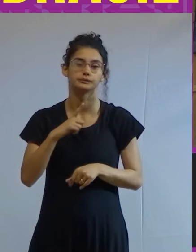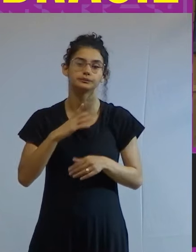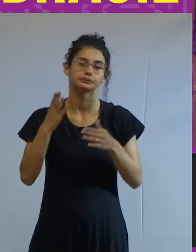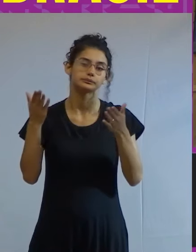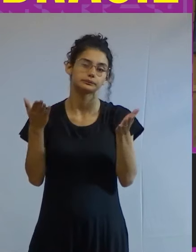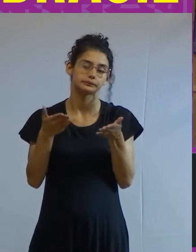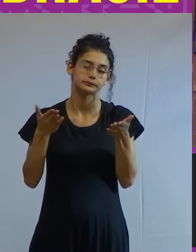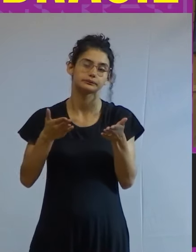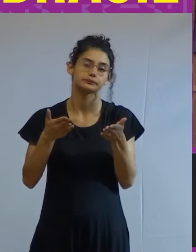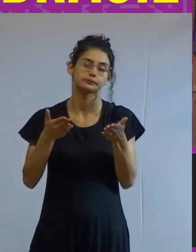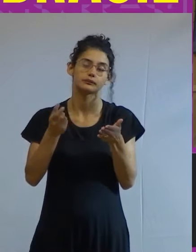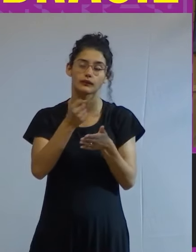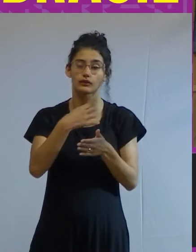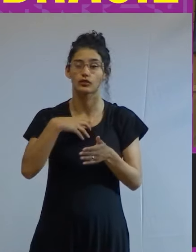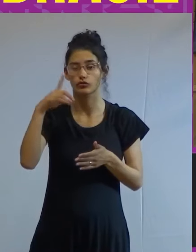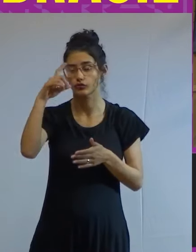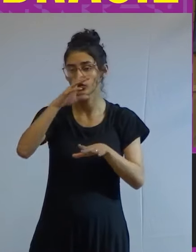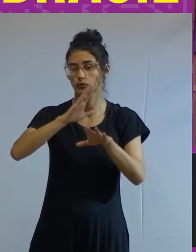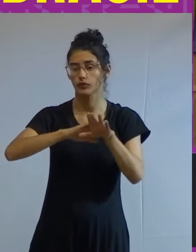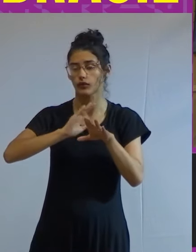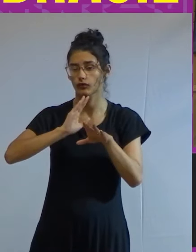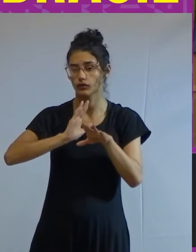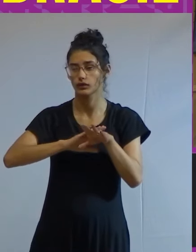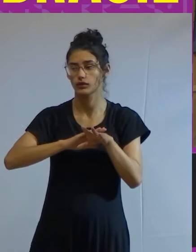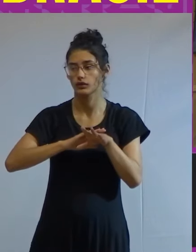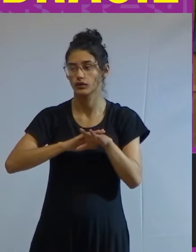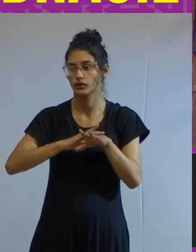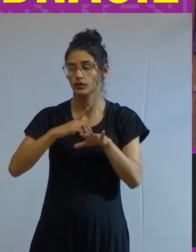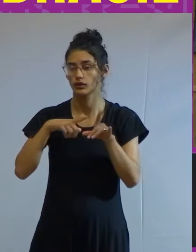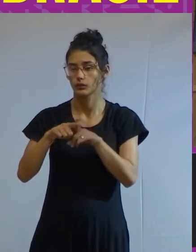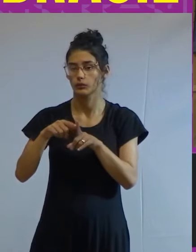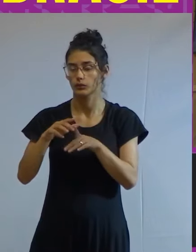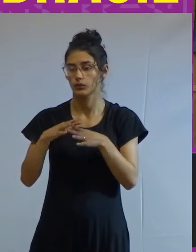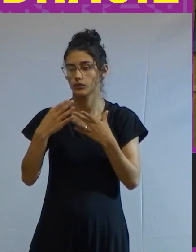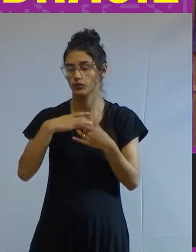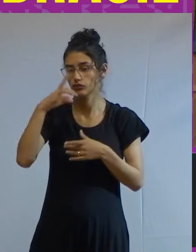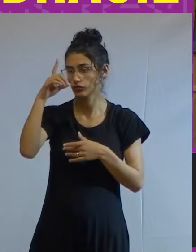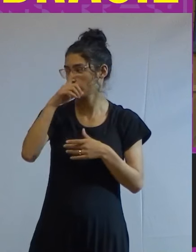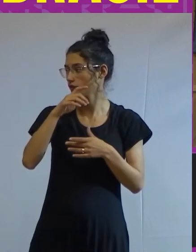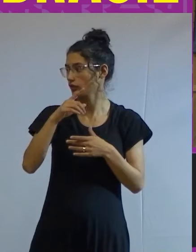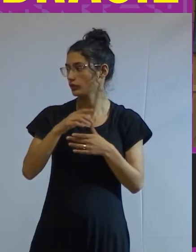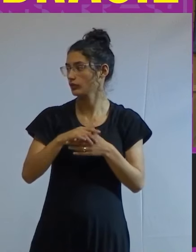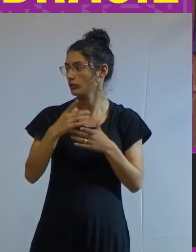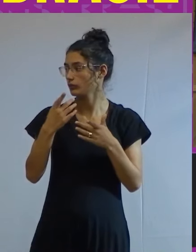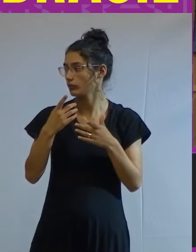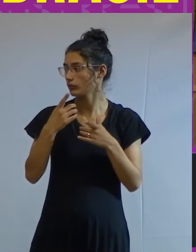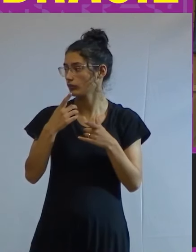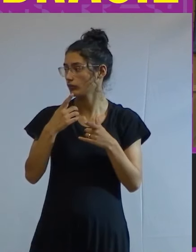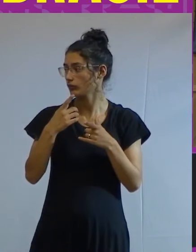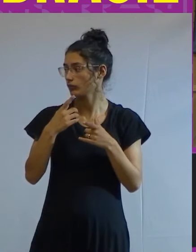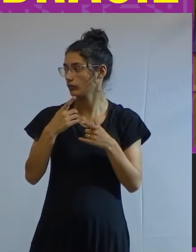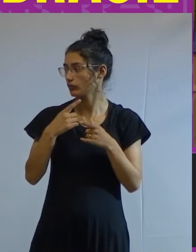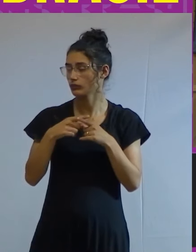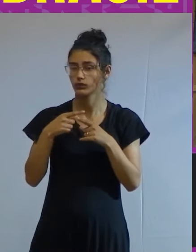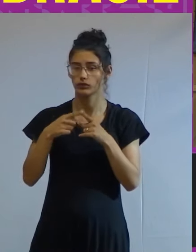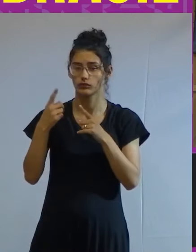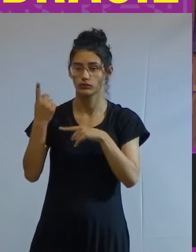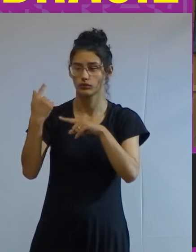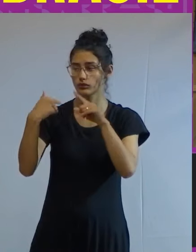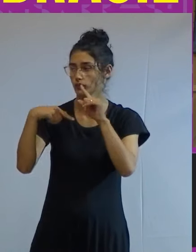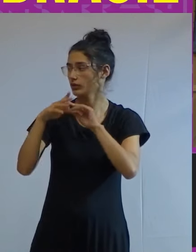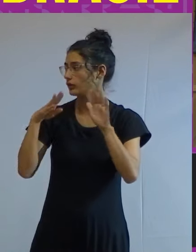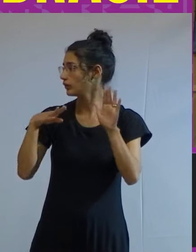uma equação difícil de ser resolvida pelo menos pelo menos difícil porque mesmo com o crescimento o